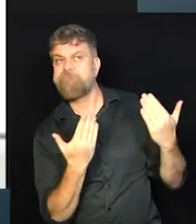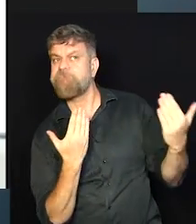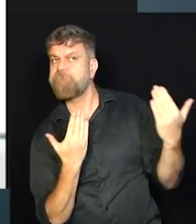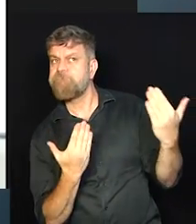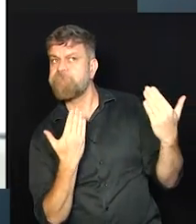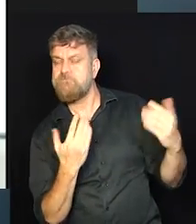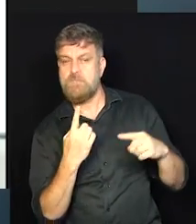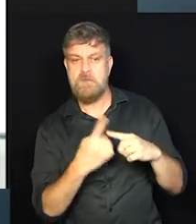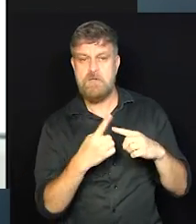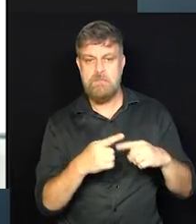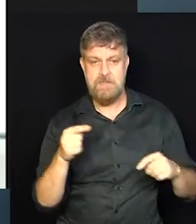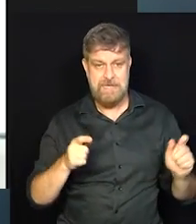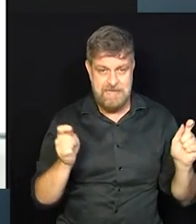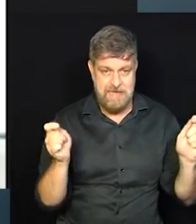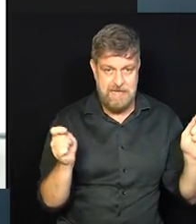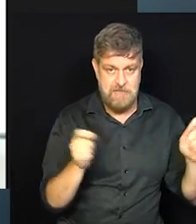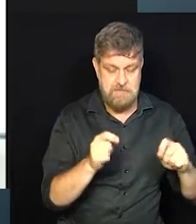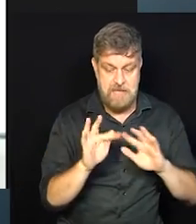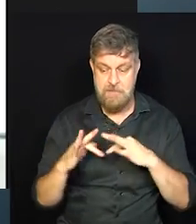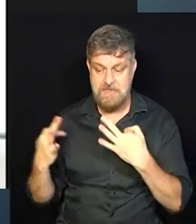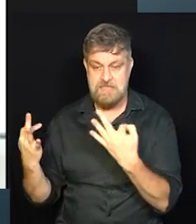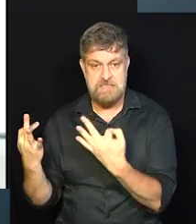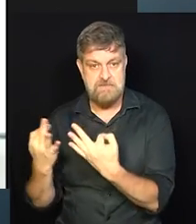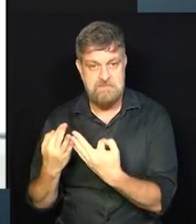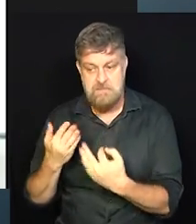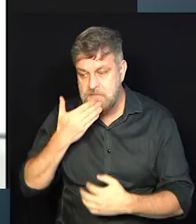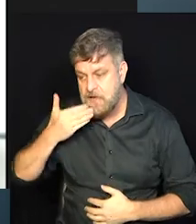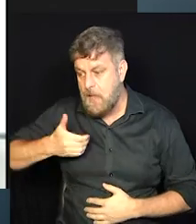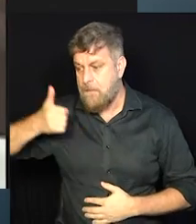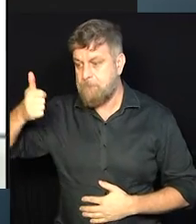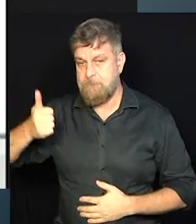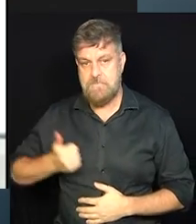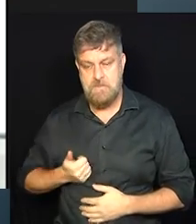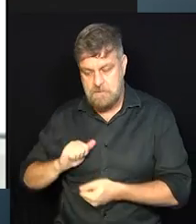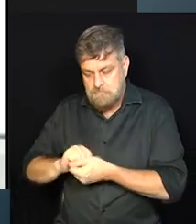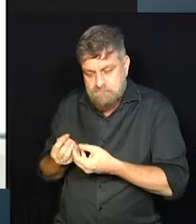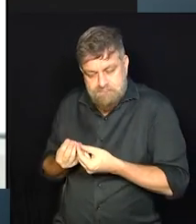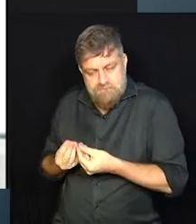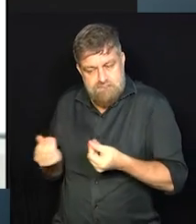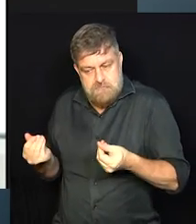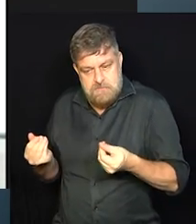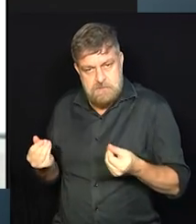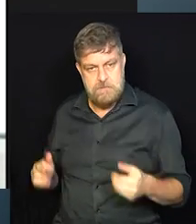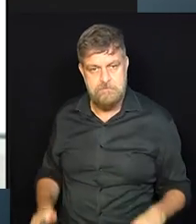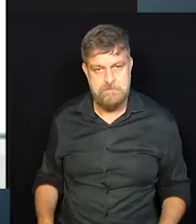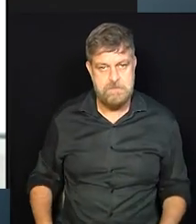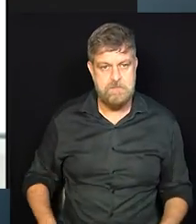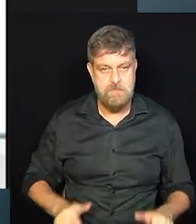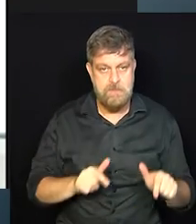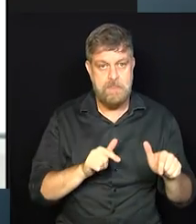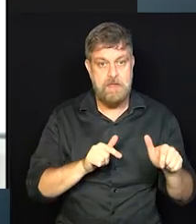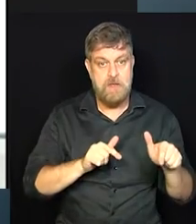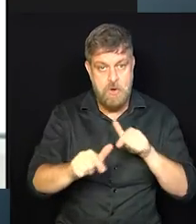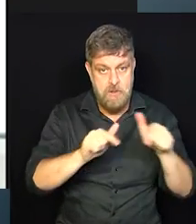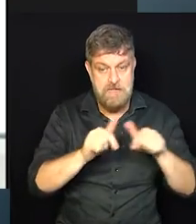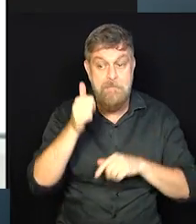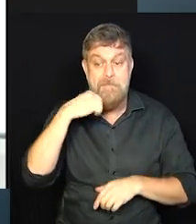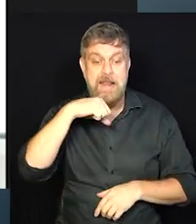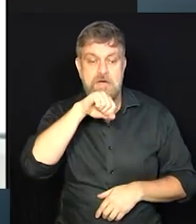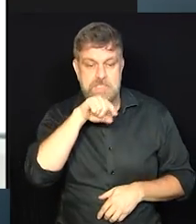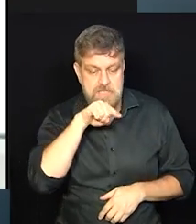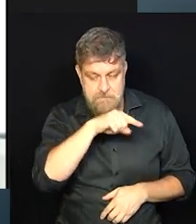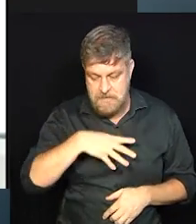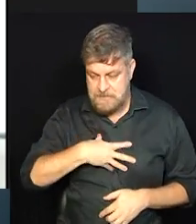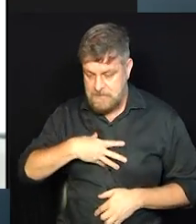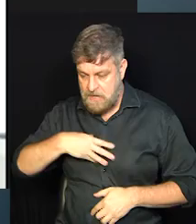Por que a gente não pode pôr luz nas famílias? Por que a gente não pode misturar? Então, no novo empreendedorismo materno, ter